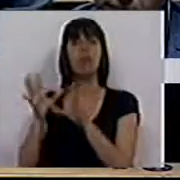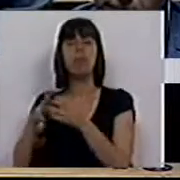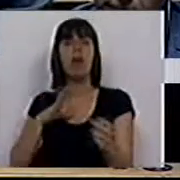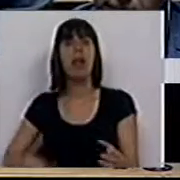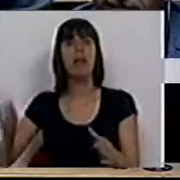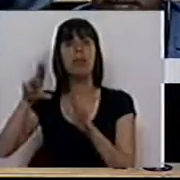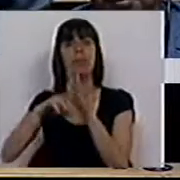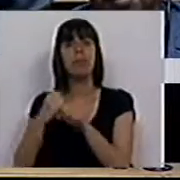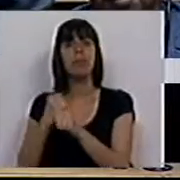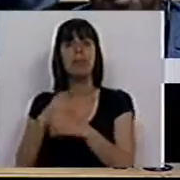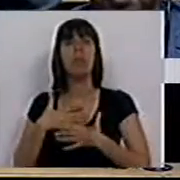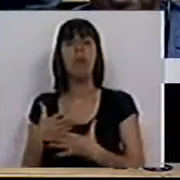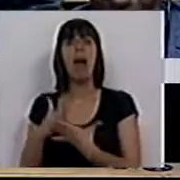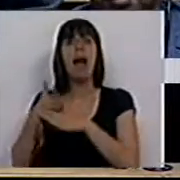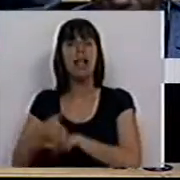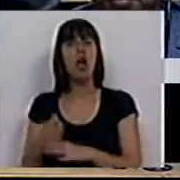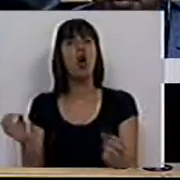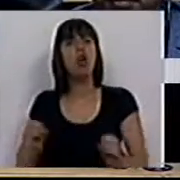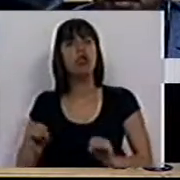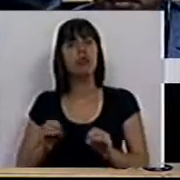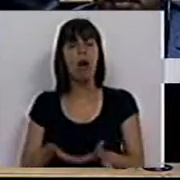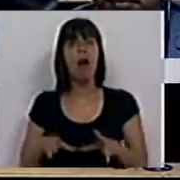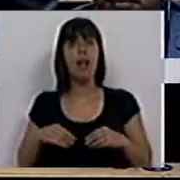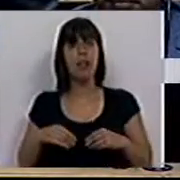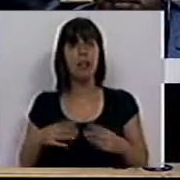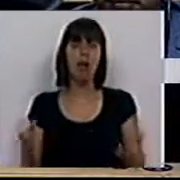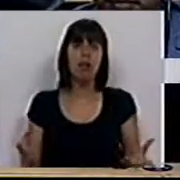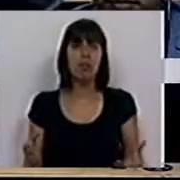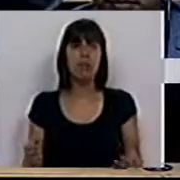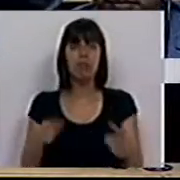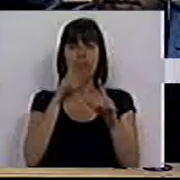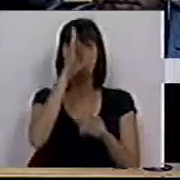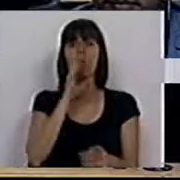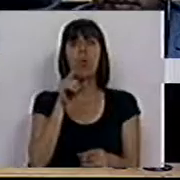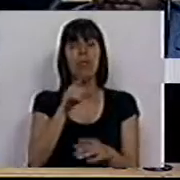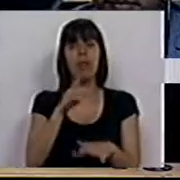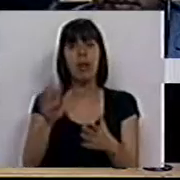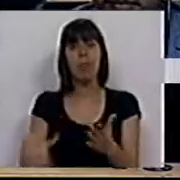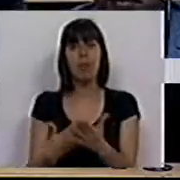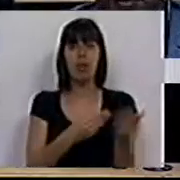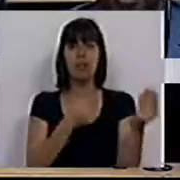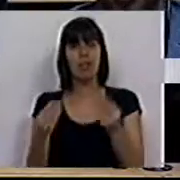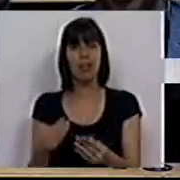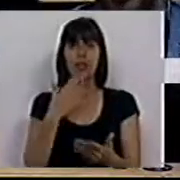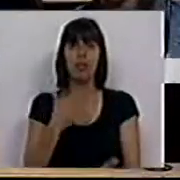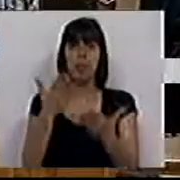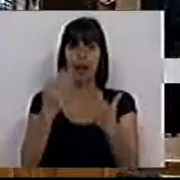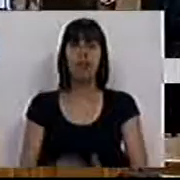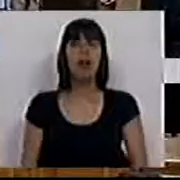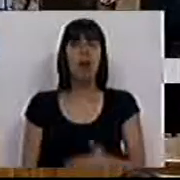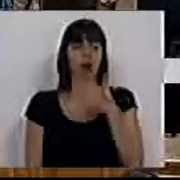Comissão Nacional de Regulação do Acesso a Profissões, não foram aceitos nem acatadas pelo Governo na proposta que aqui nos traz. Muito obrigada. Obrigada.